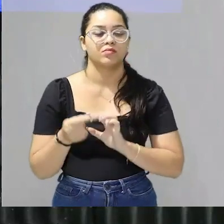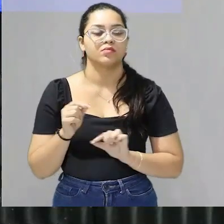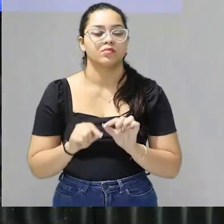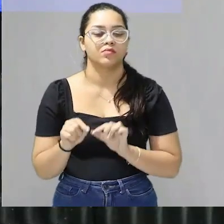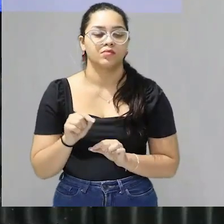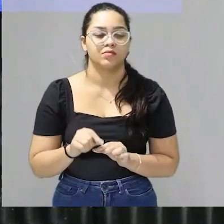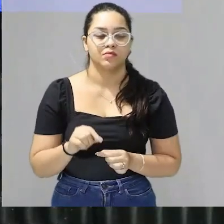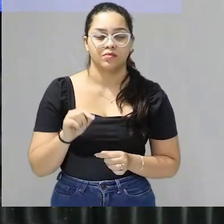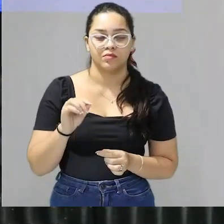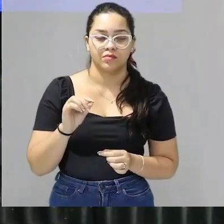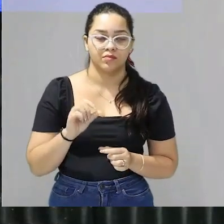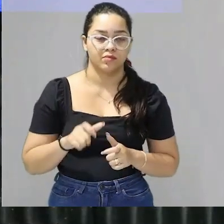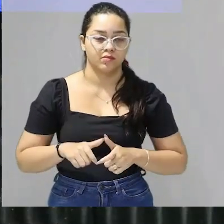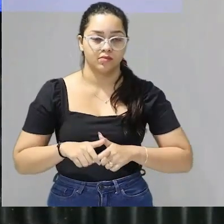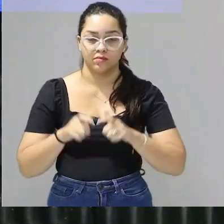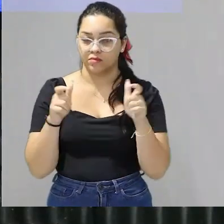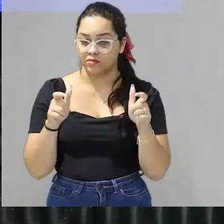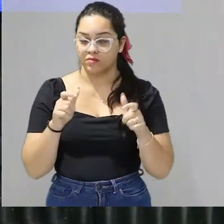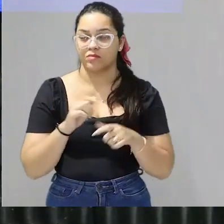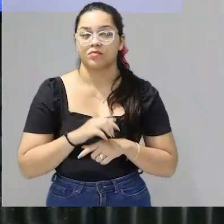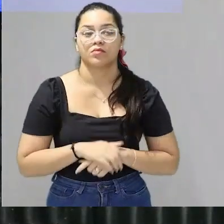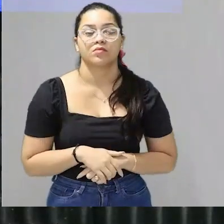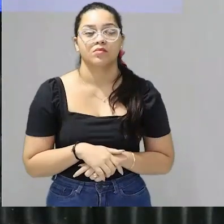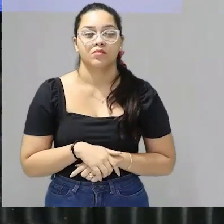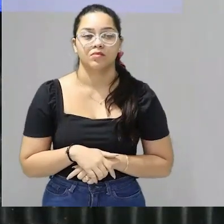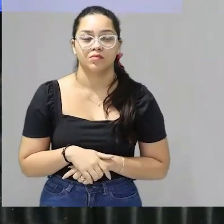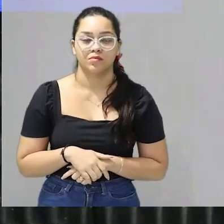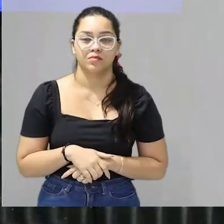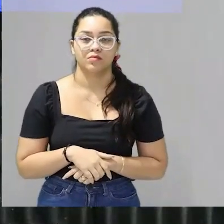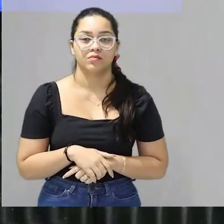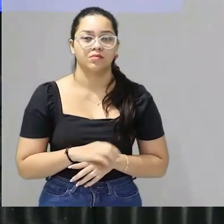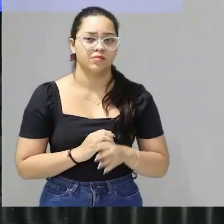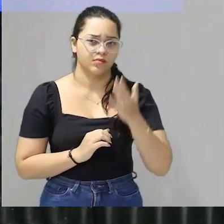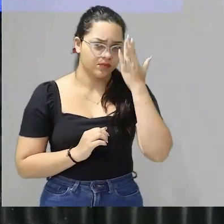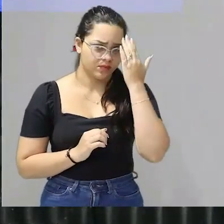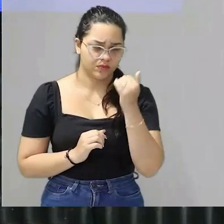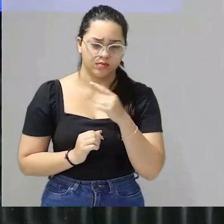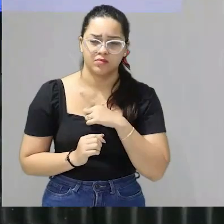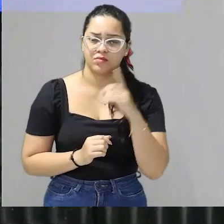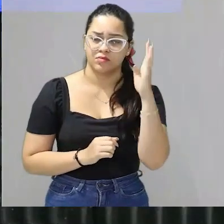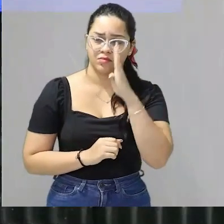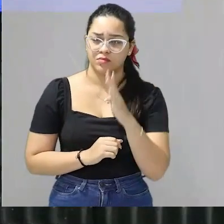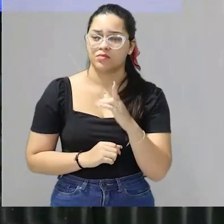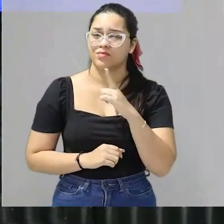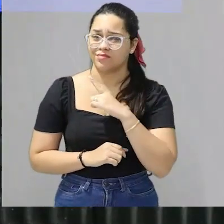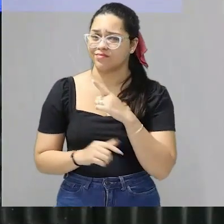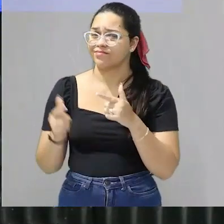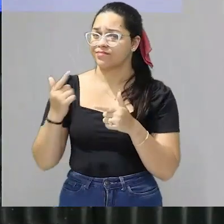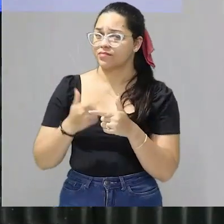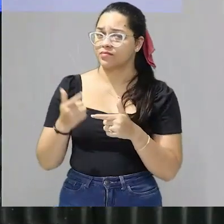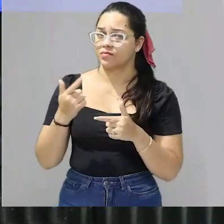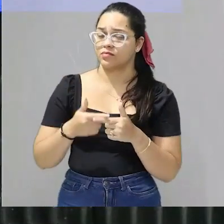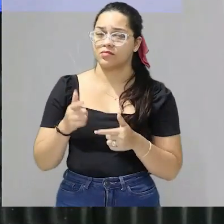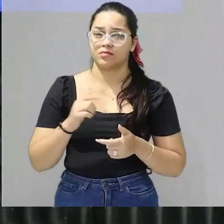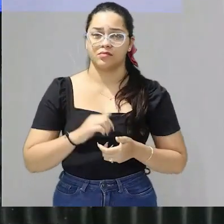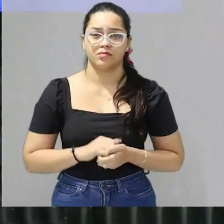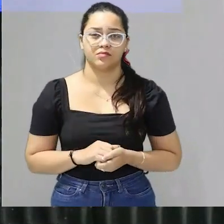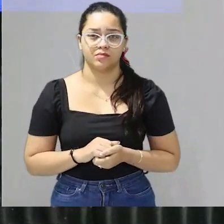isso se evidencia não só pela alta quantidade de quem que não sabe turma que o Brasil passa por graves problemas